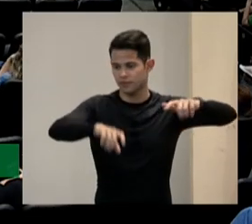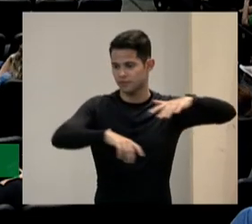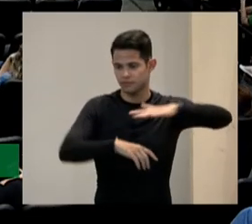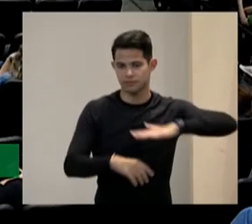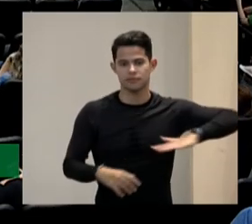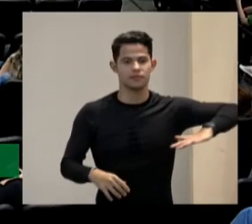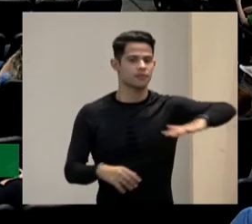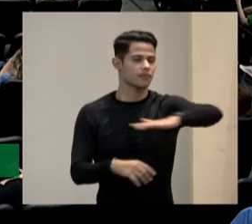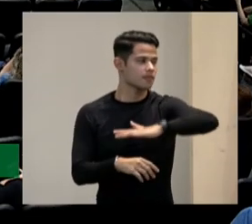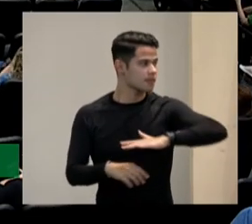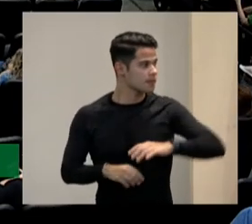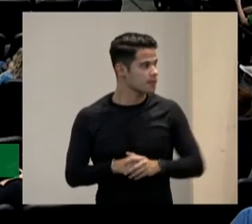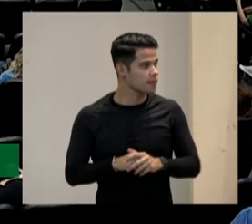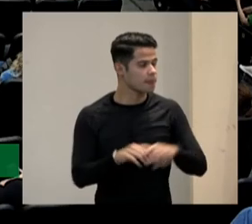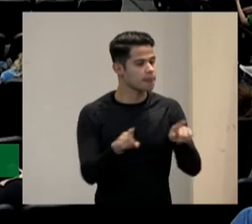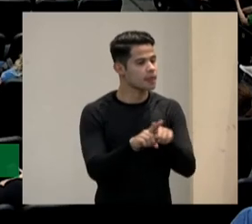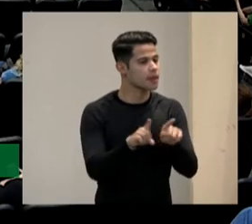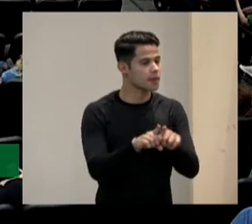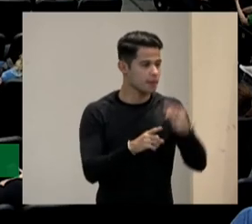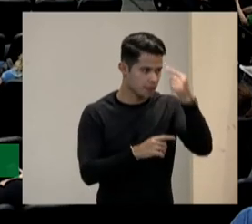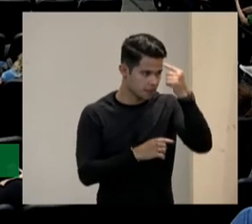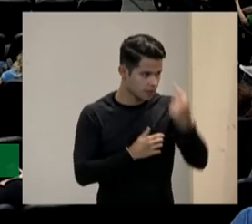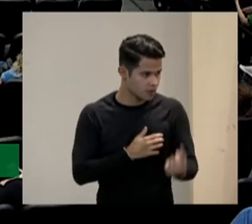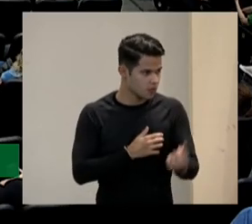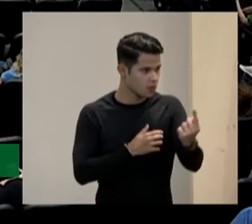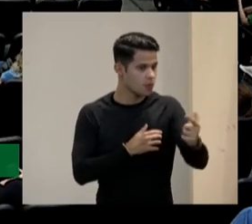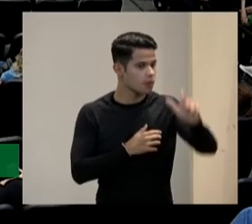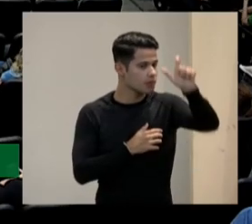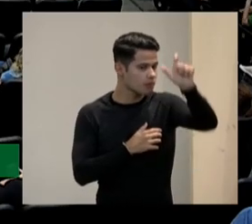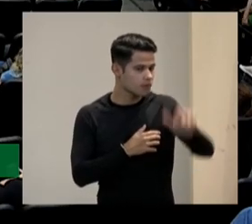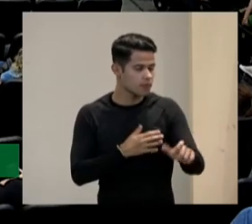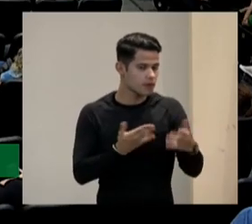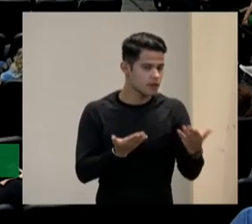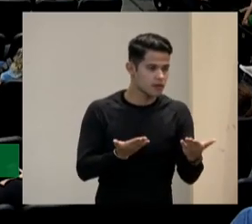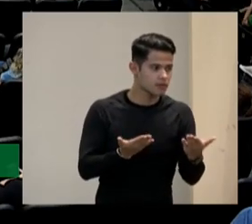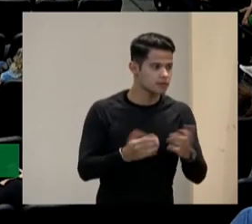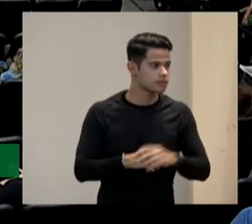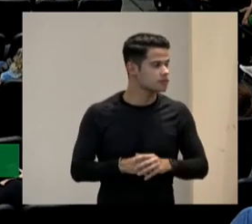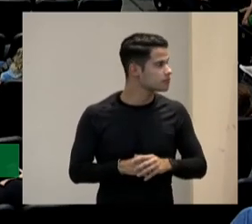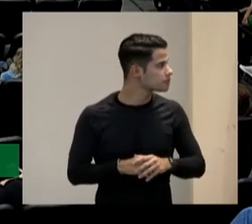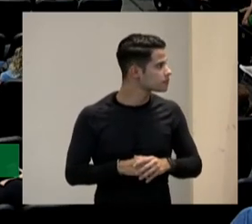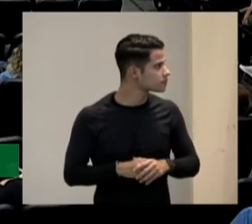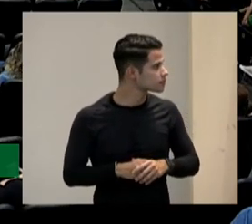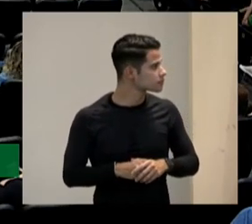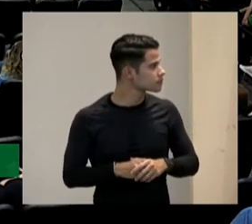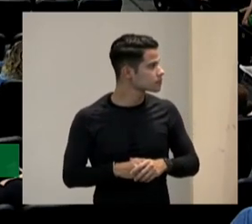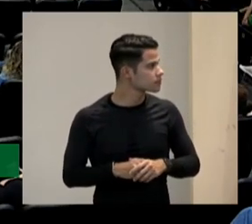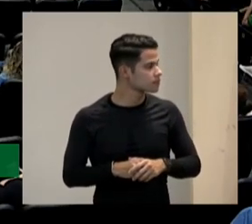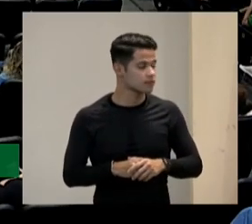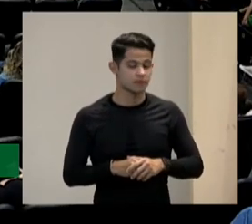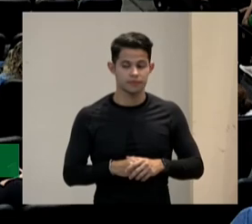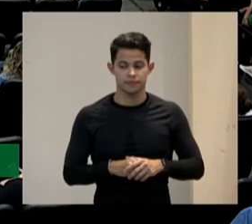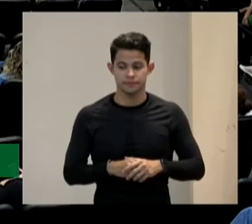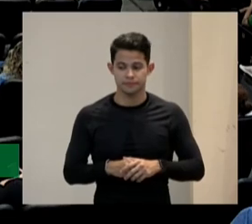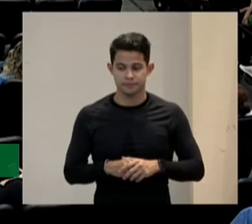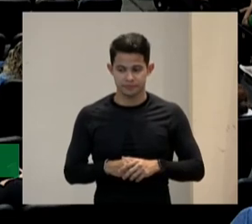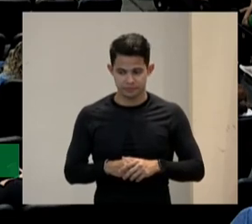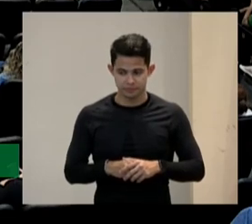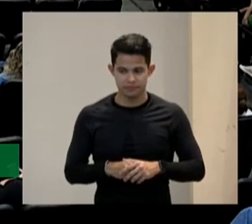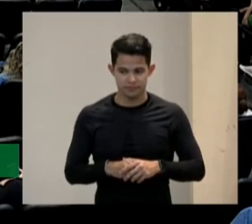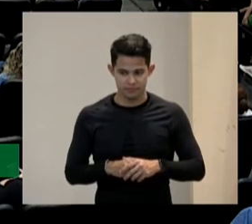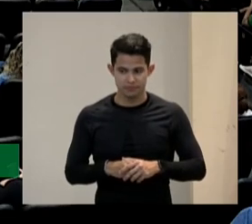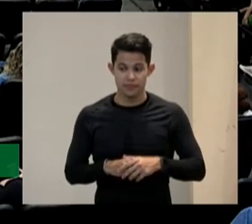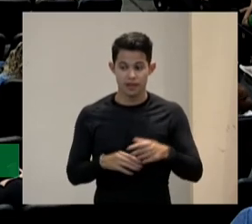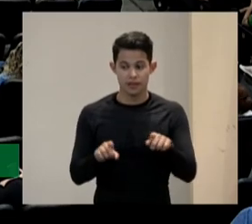bem eu tenho que pensar em uma pessoa com uma determinada característica mas serve para outras muitas sendo assim desenho